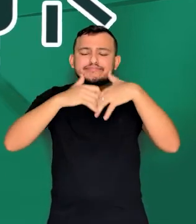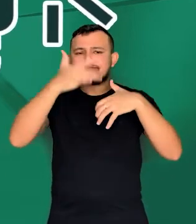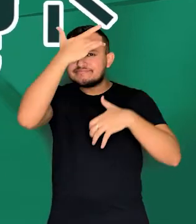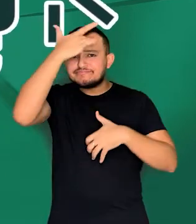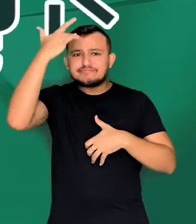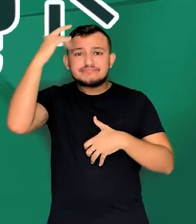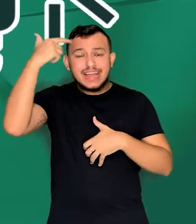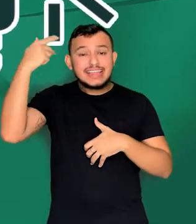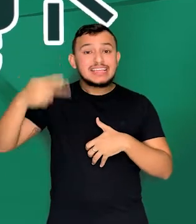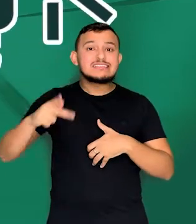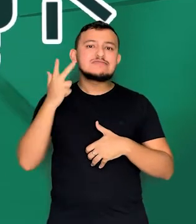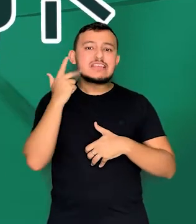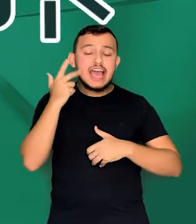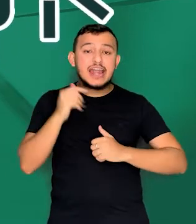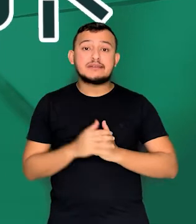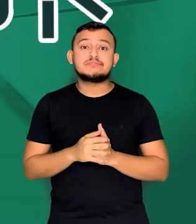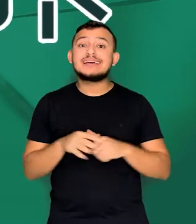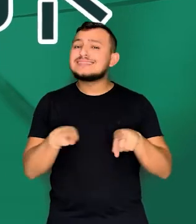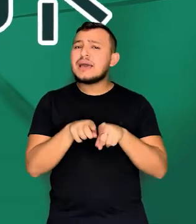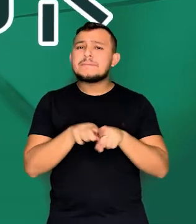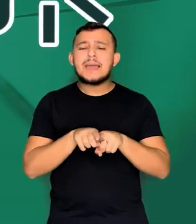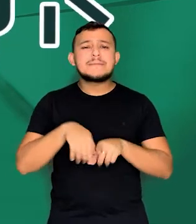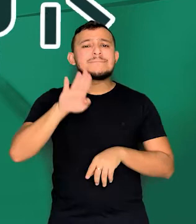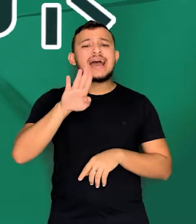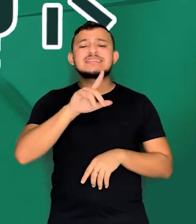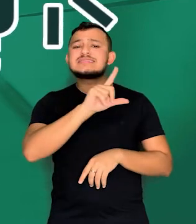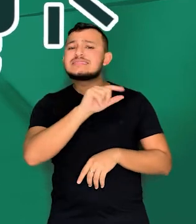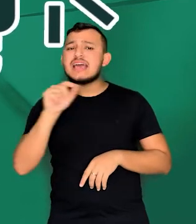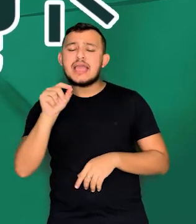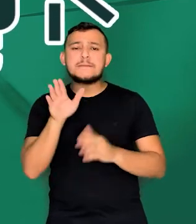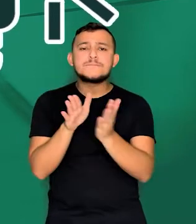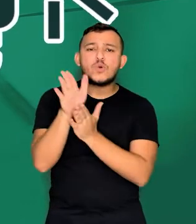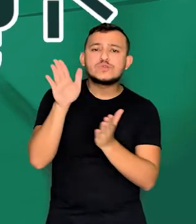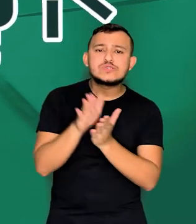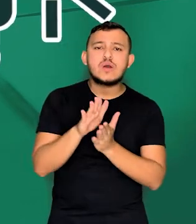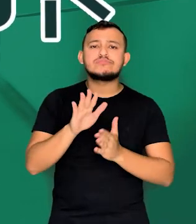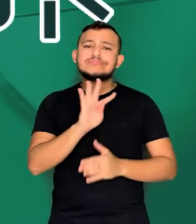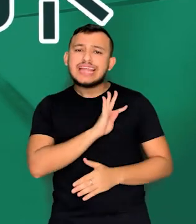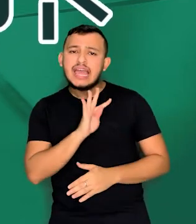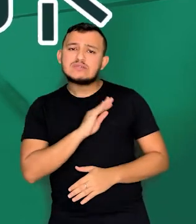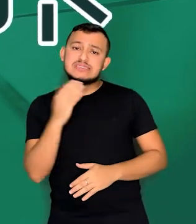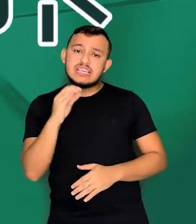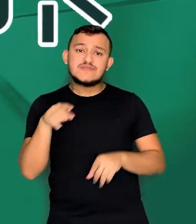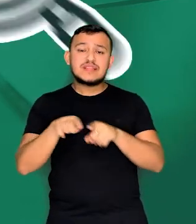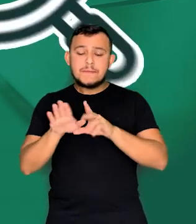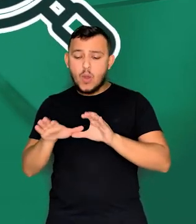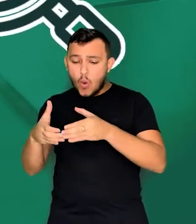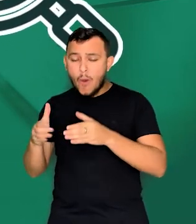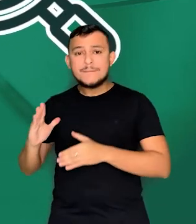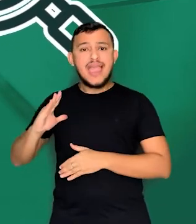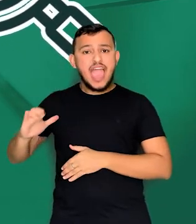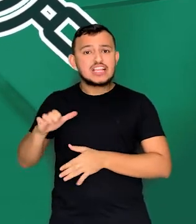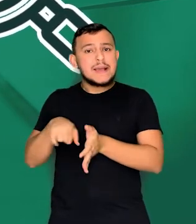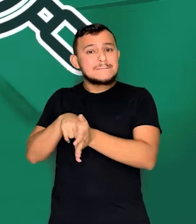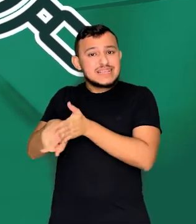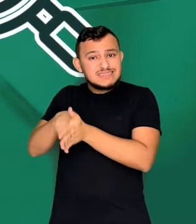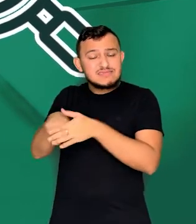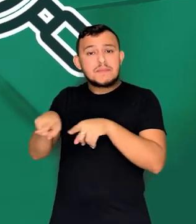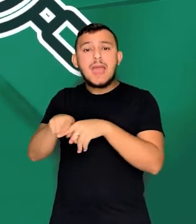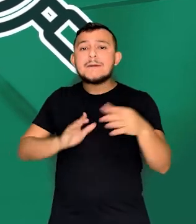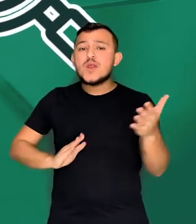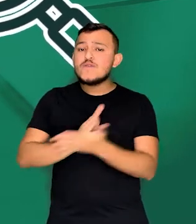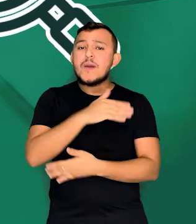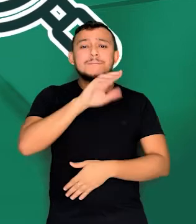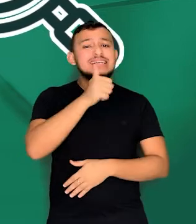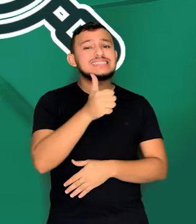Houve ainda a disponibilização de quase 100 produções técnico-científicas. E o Comitê de Ética em Pesquisa